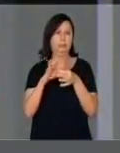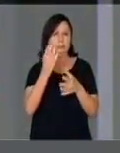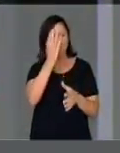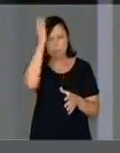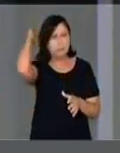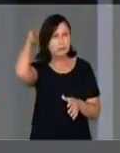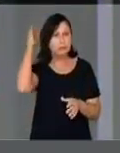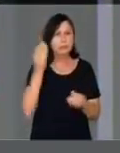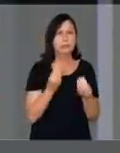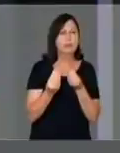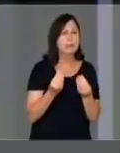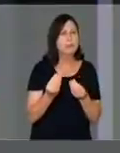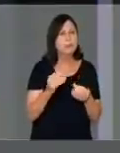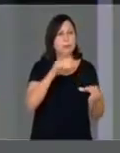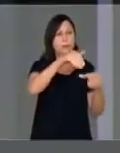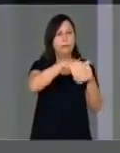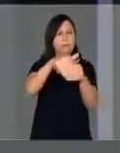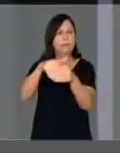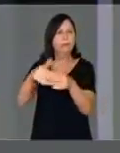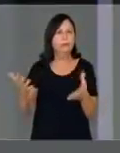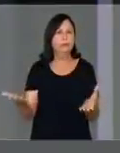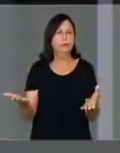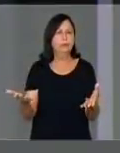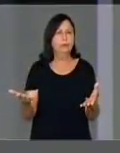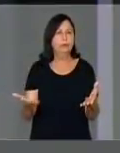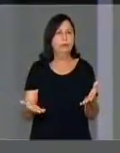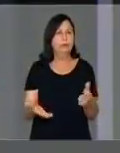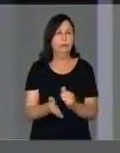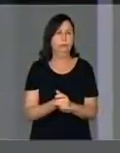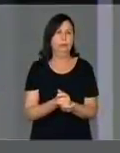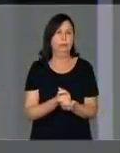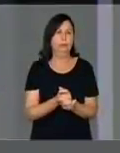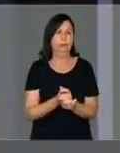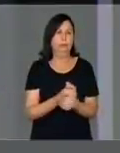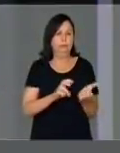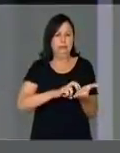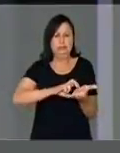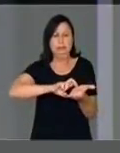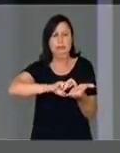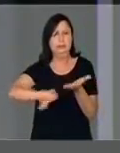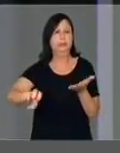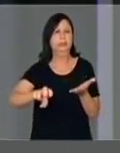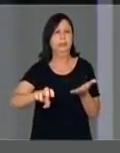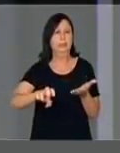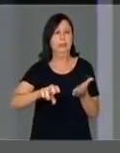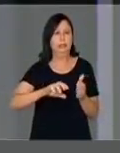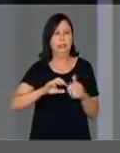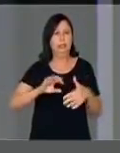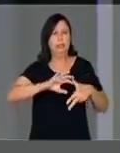Fala com isso. Ele votou para caçar Dilma, essa corrupção que foi banida lá